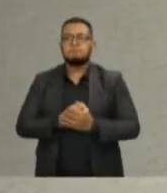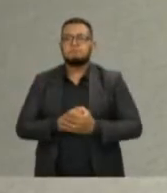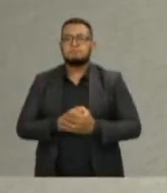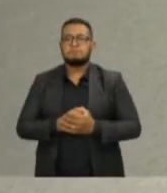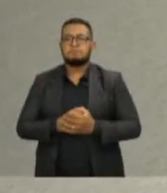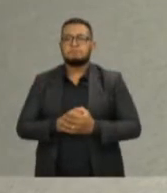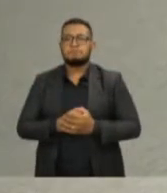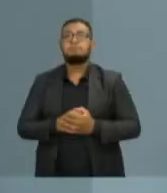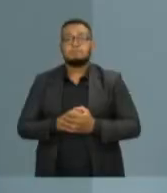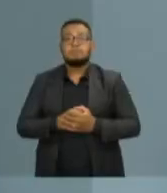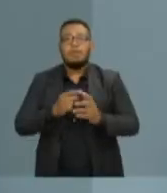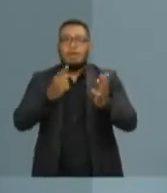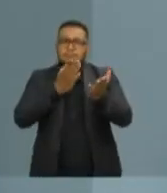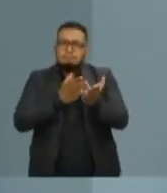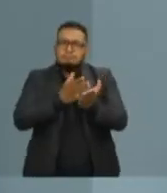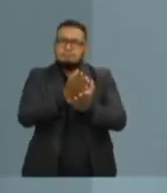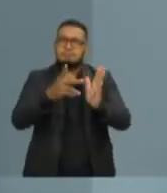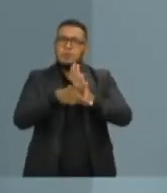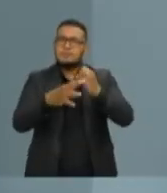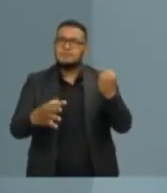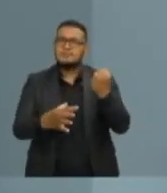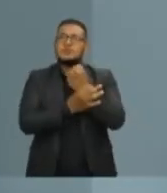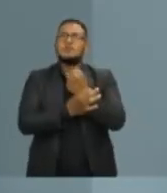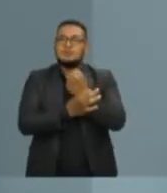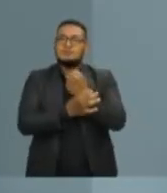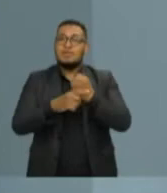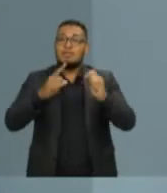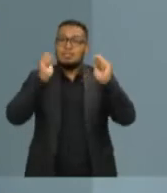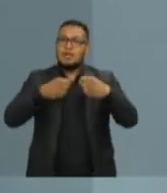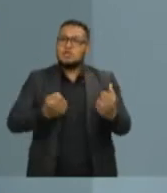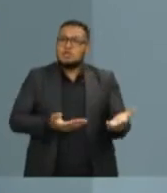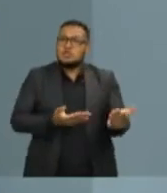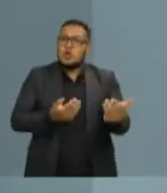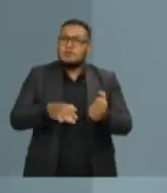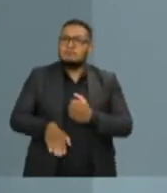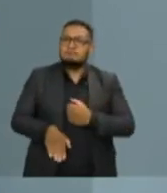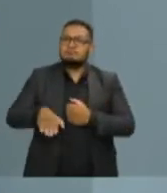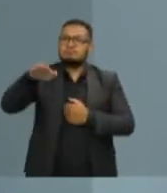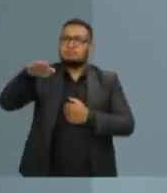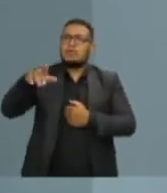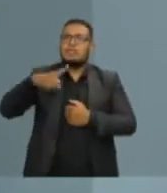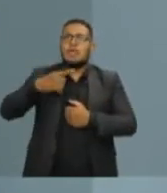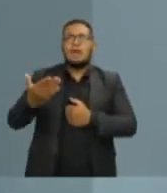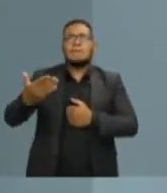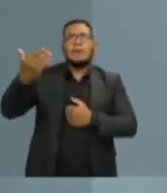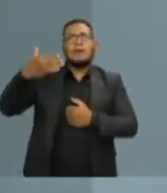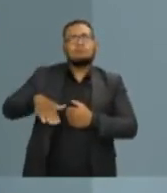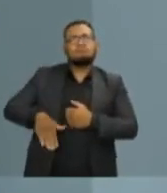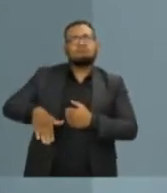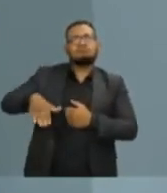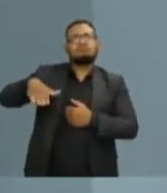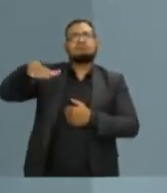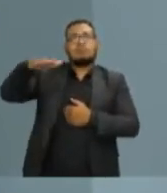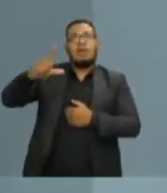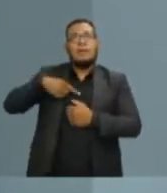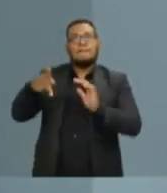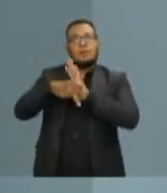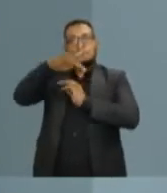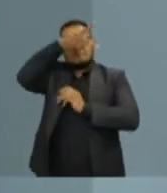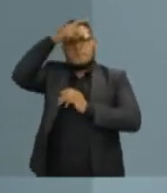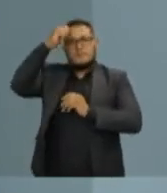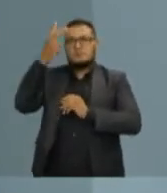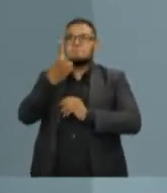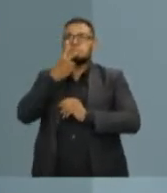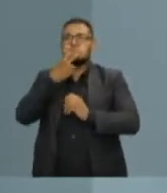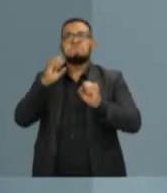segurança, o rumo de um jovem que aos 38 anos se preparou para ser prefeito de Vitória, para encarar esse desafio com